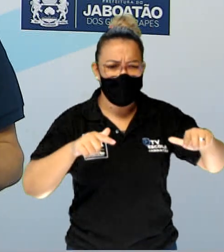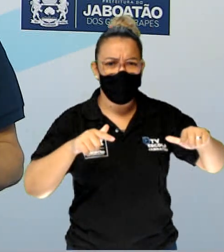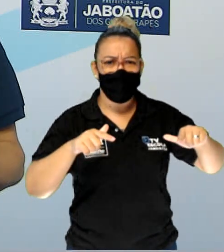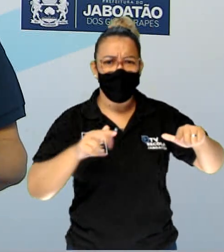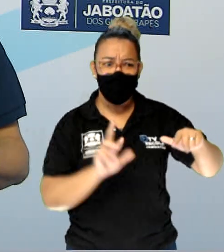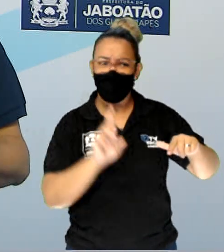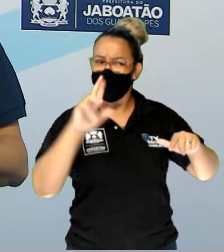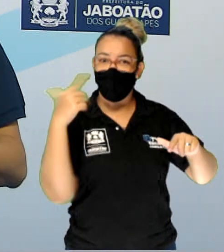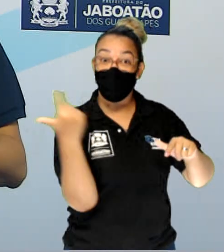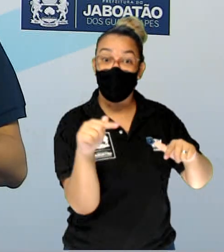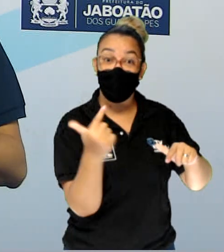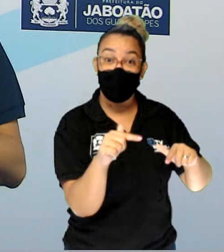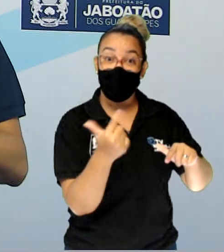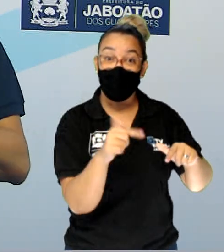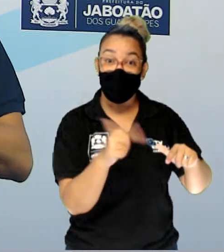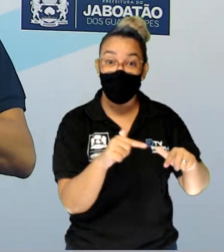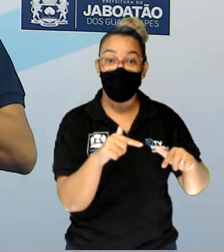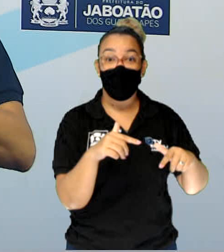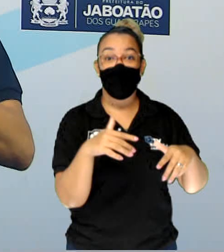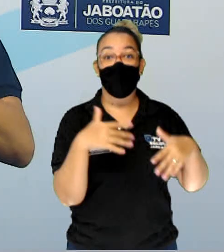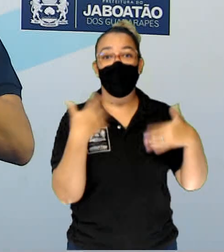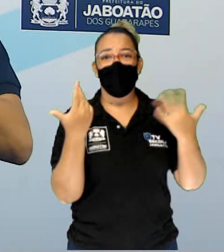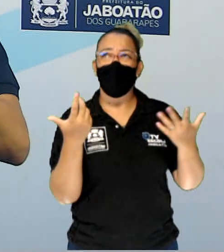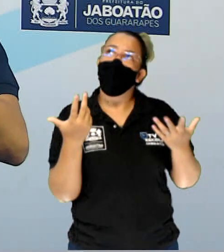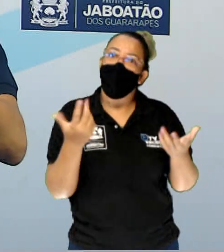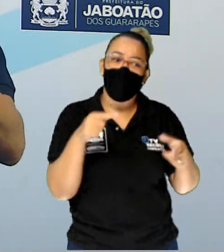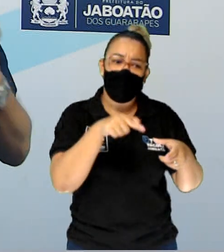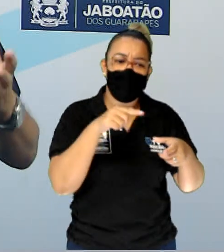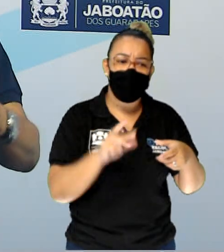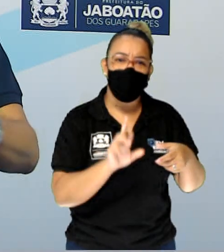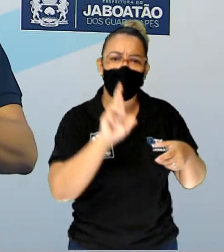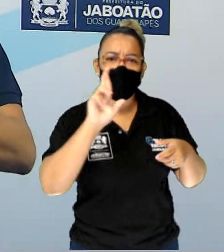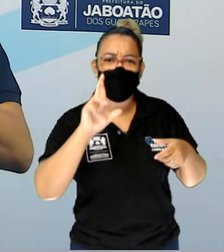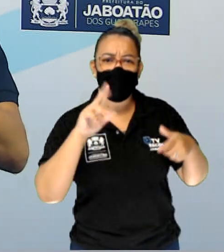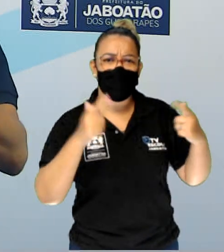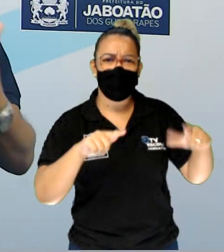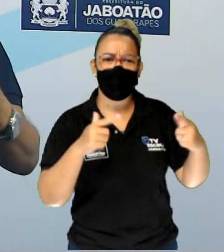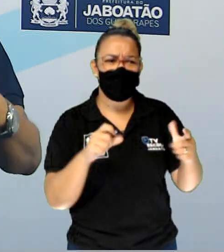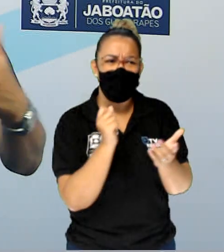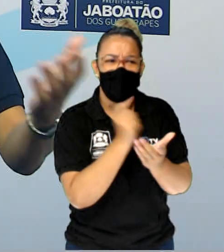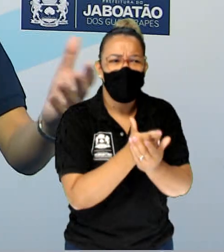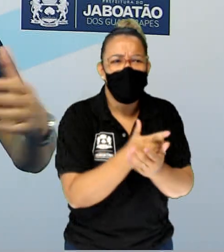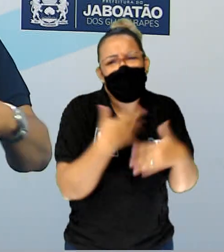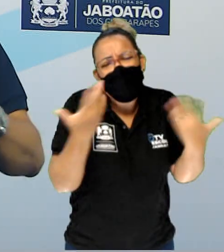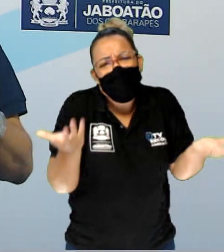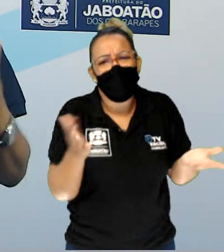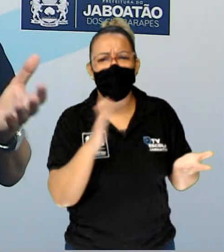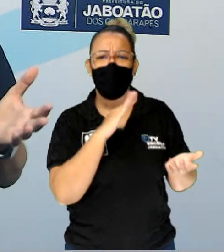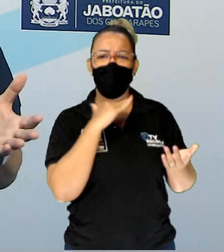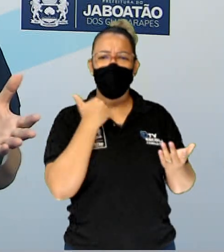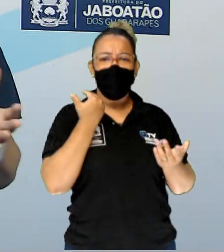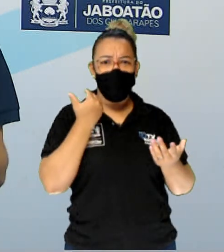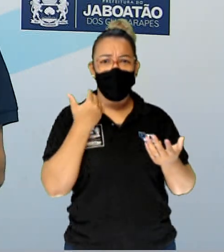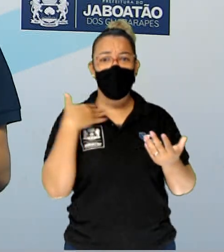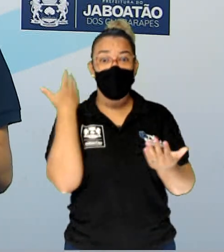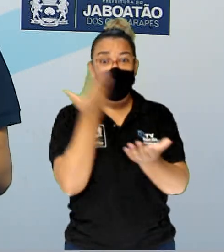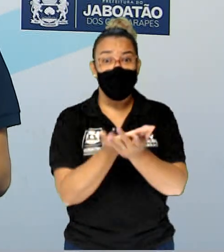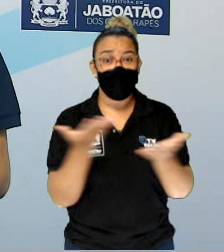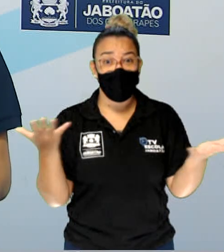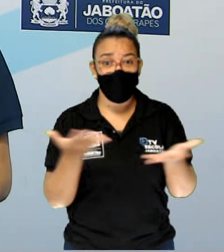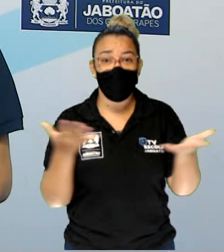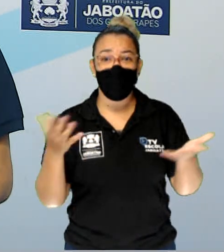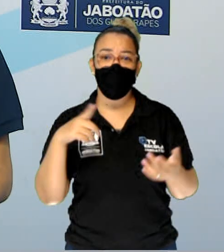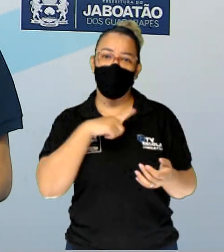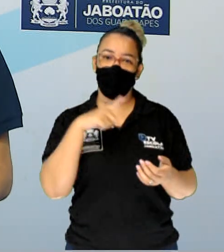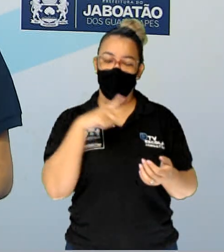Então, o dono, sei lá, comprou, ninguém soube, morreu. Então, ainda existe, chama terra de